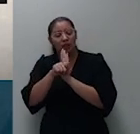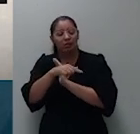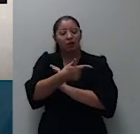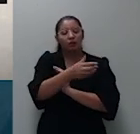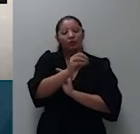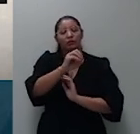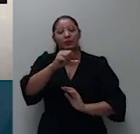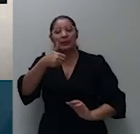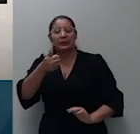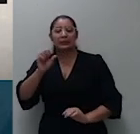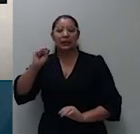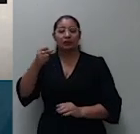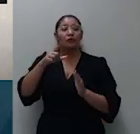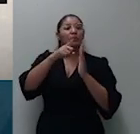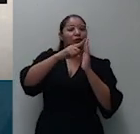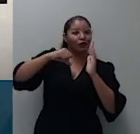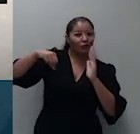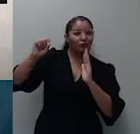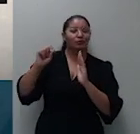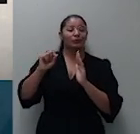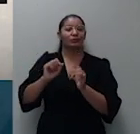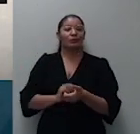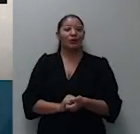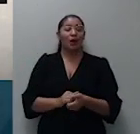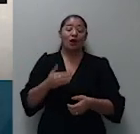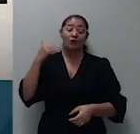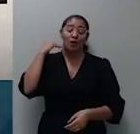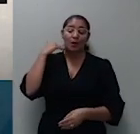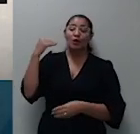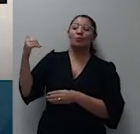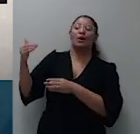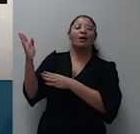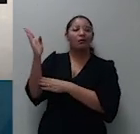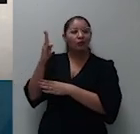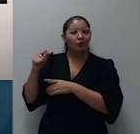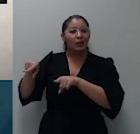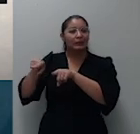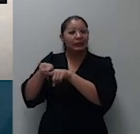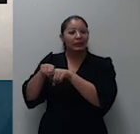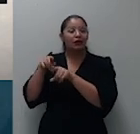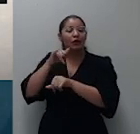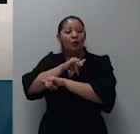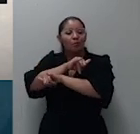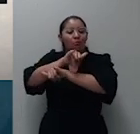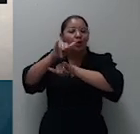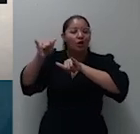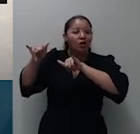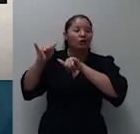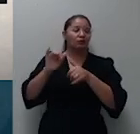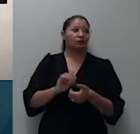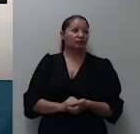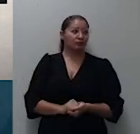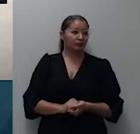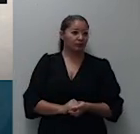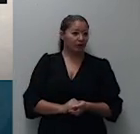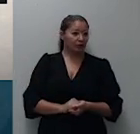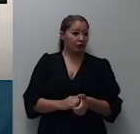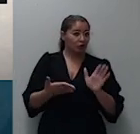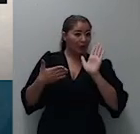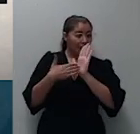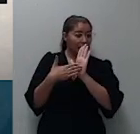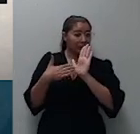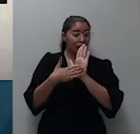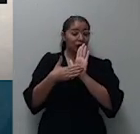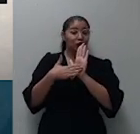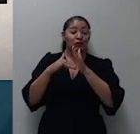retirada formulado pelo Banco Bradesco em que comunica fato superveniente relativo a formalização do